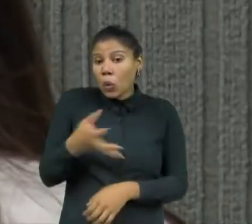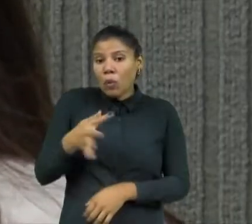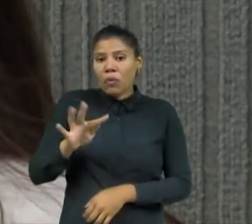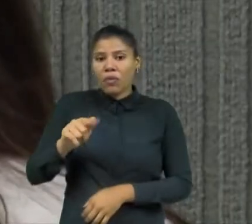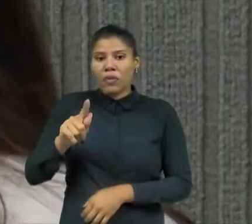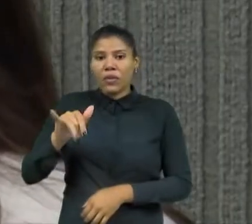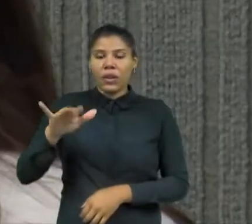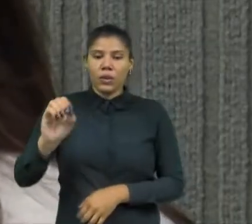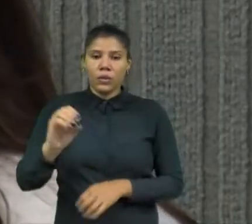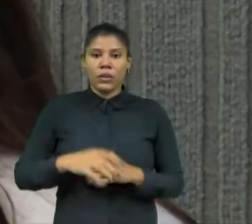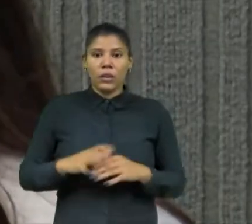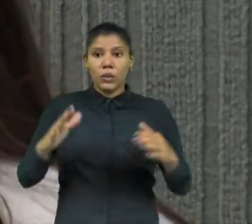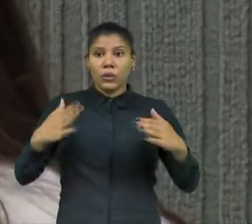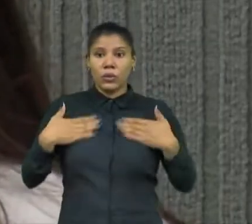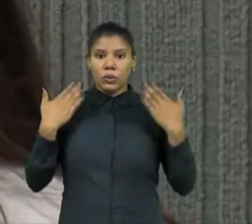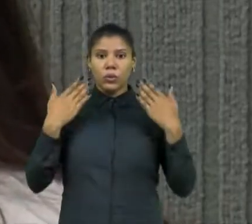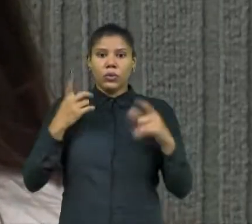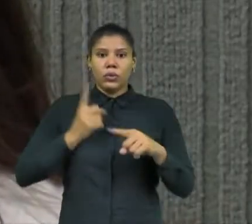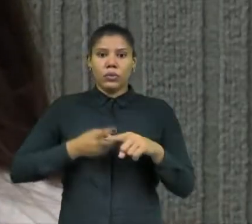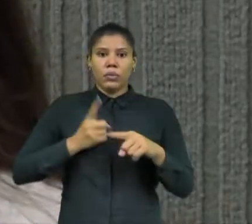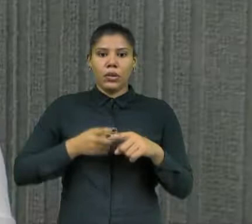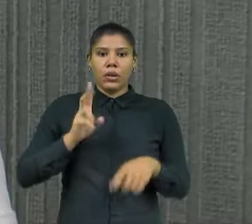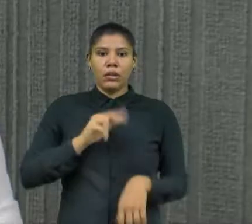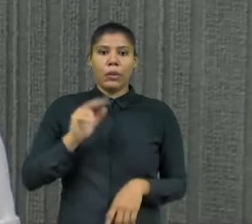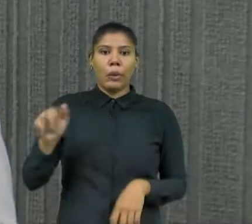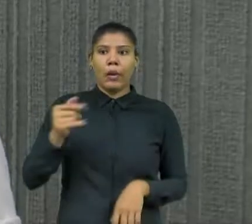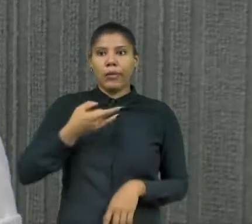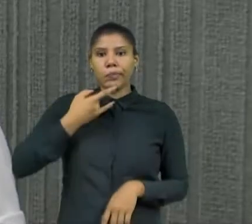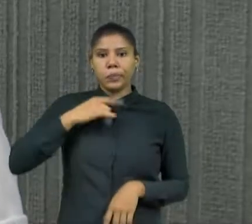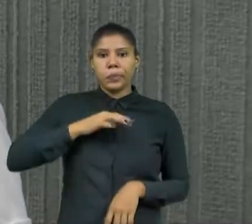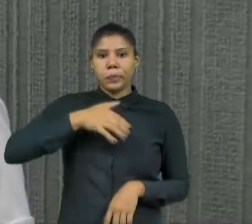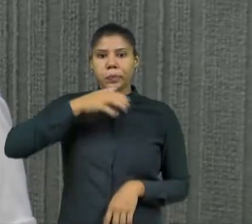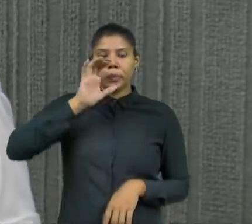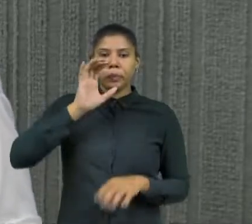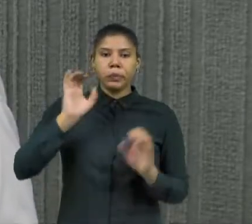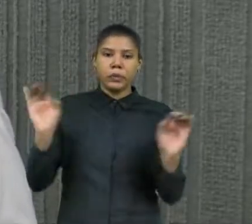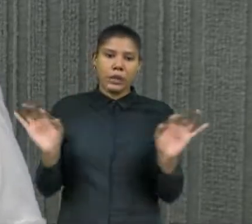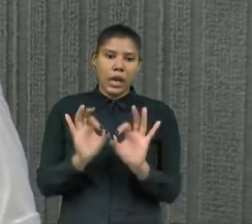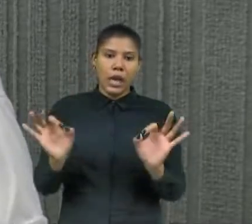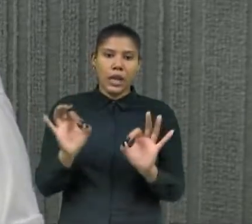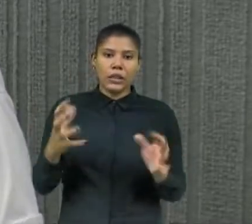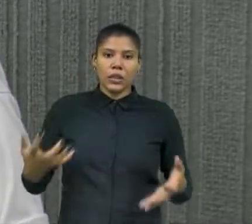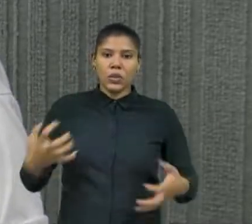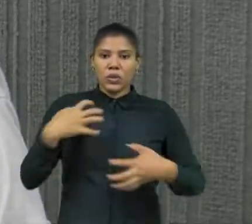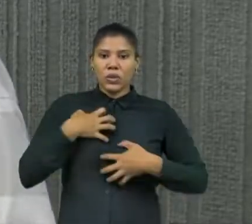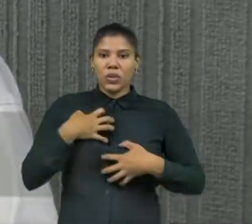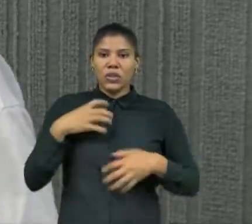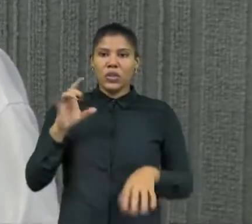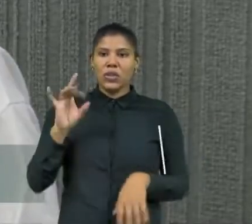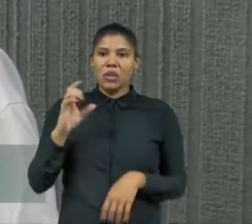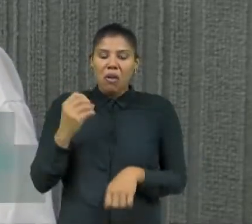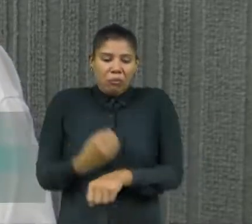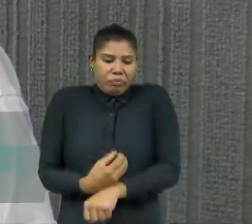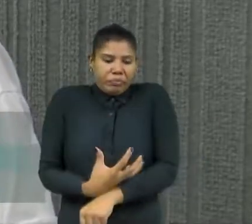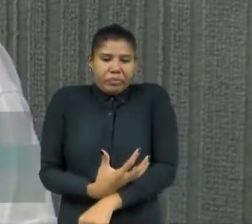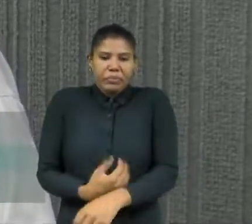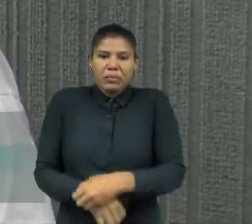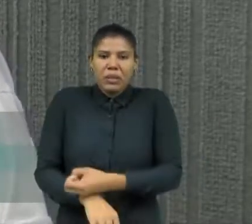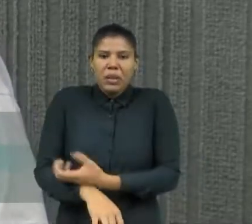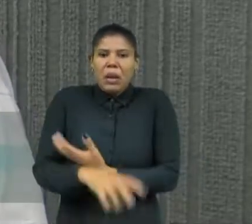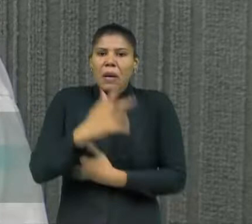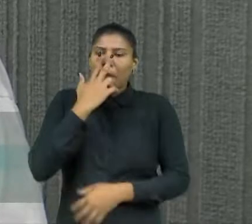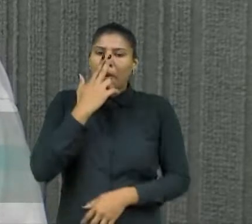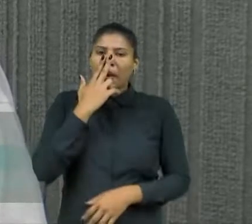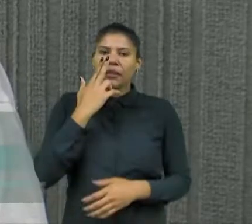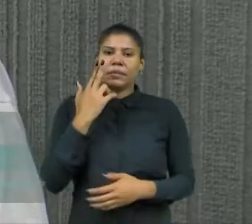susto, pois nunca ingeriu bebidas alcoólicas. Já bem avançado, eu sentia só calafrios, que era uma febre interna, e